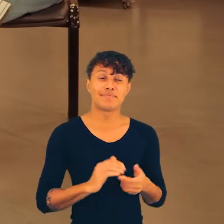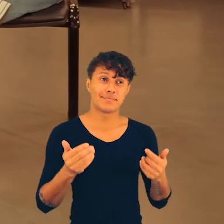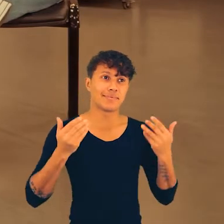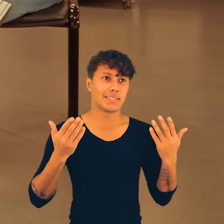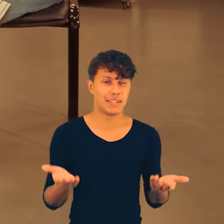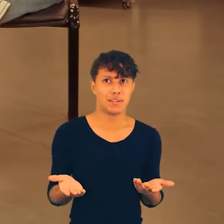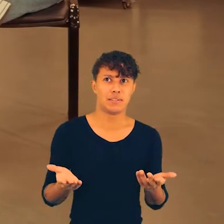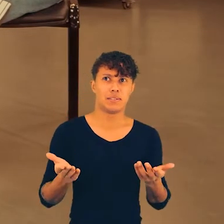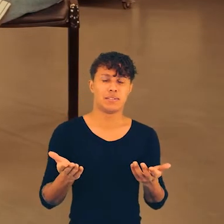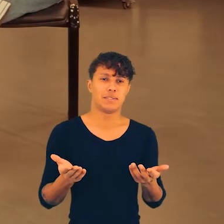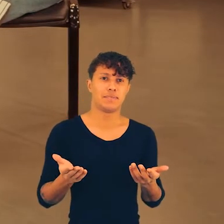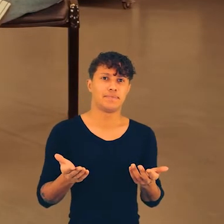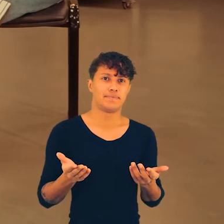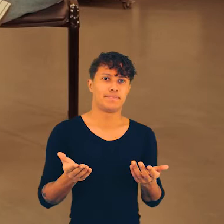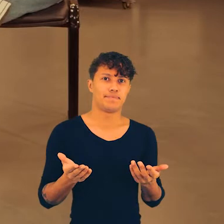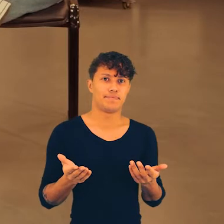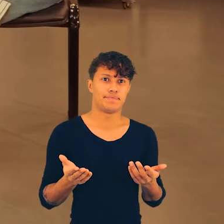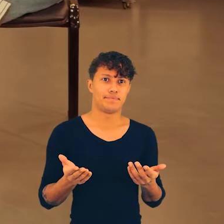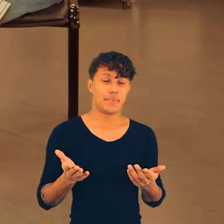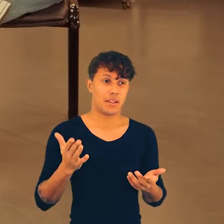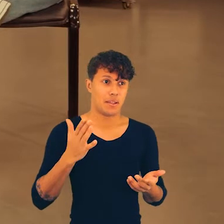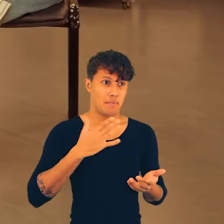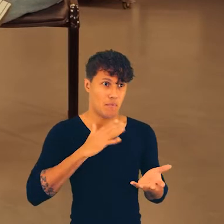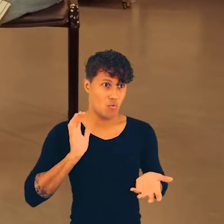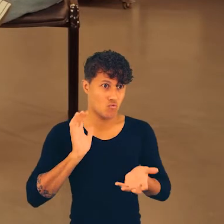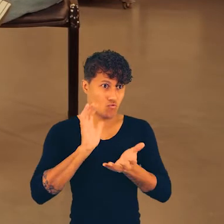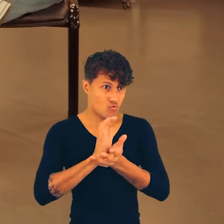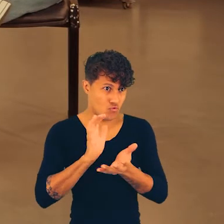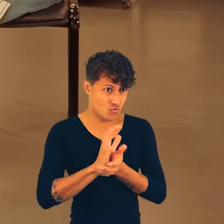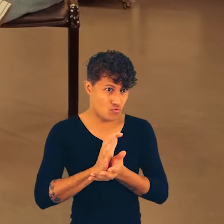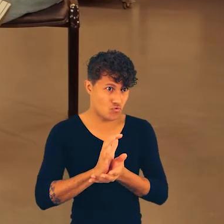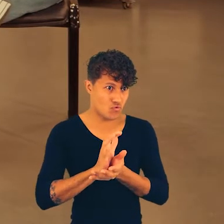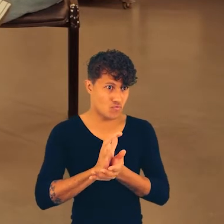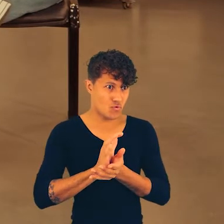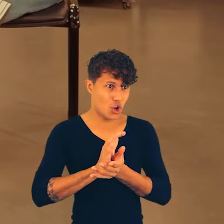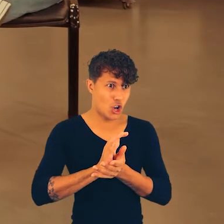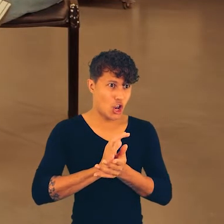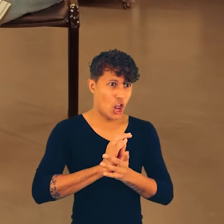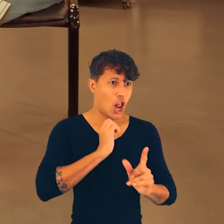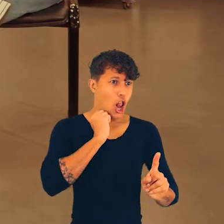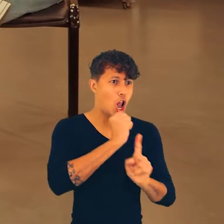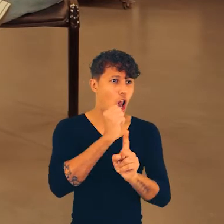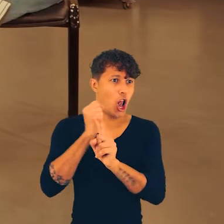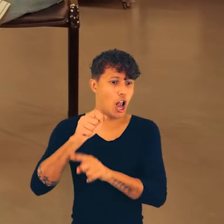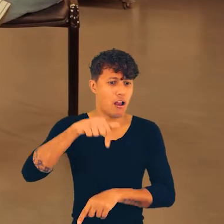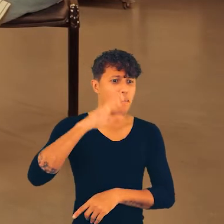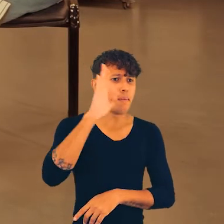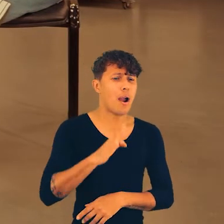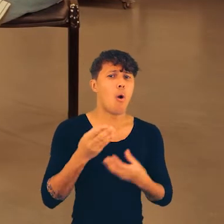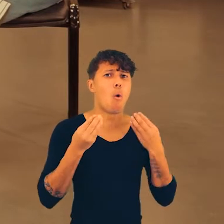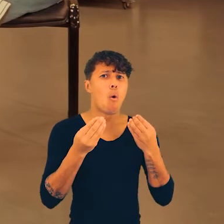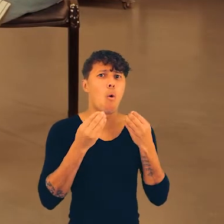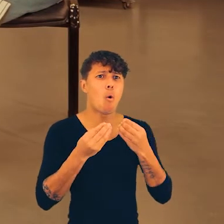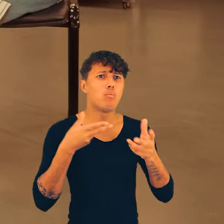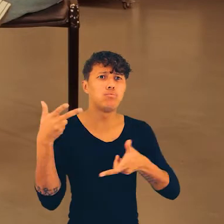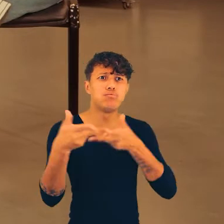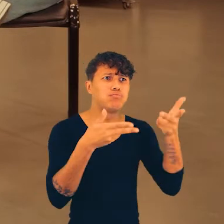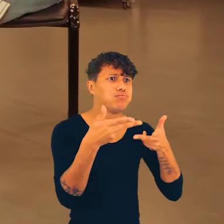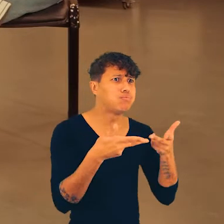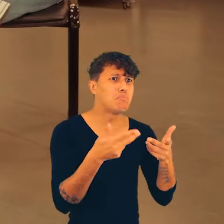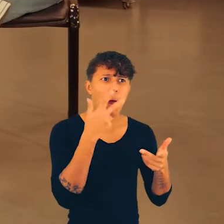Esse que o problema. Então, assim, enquanto a minha comunidade foi a comunidade mais assassinada no Brasil,